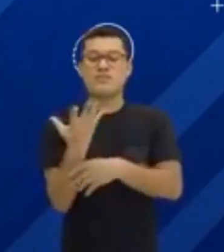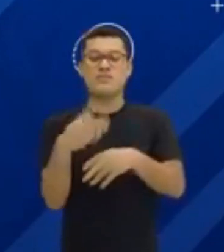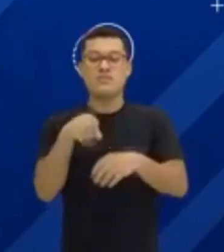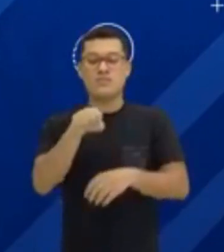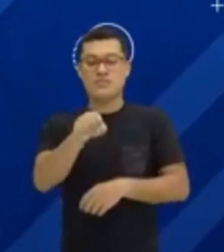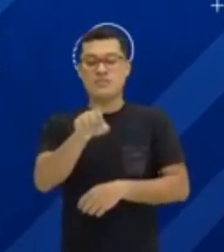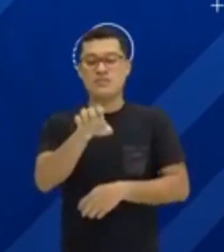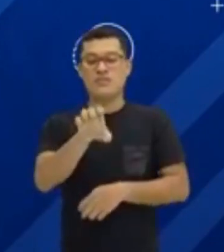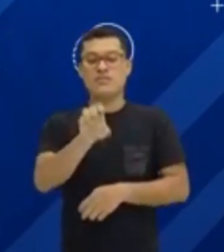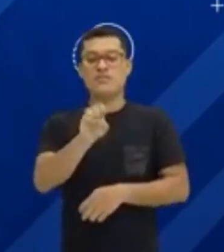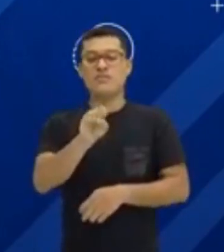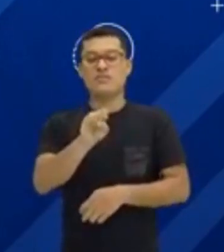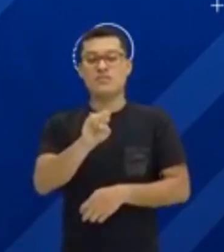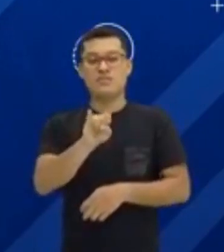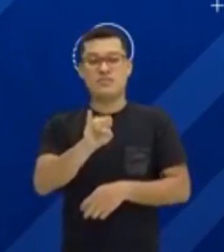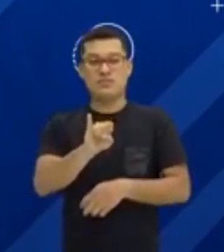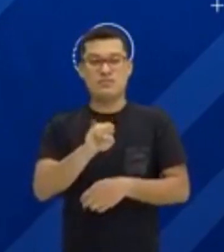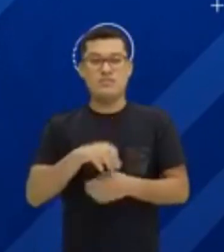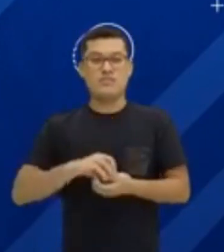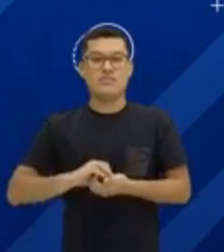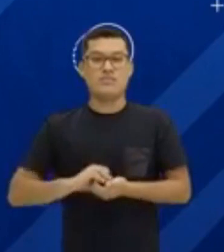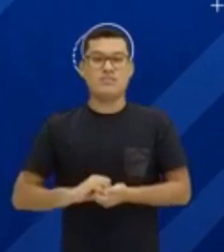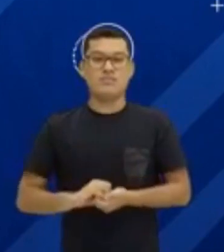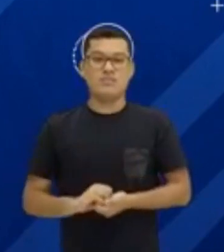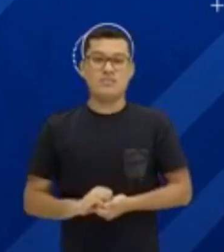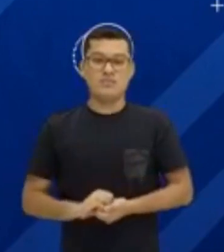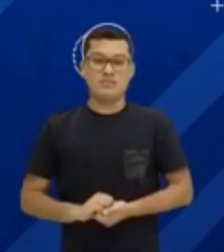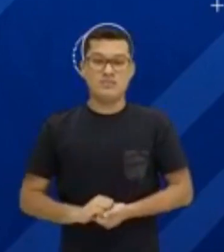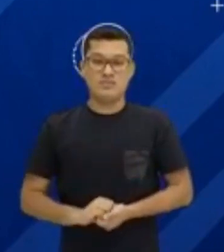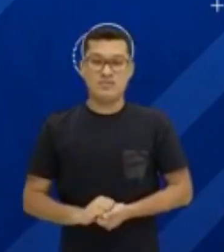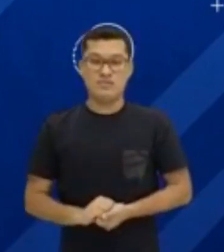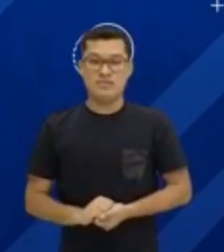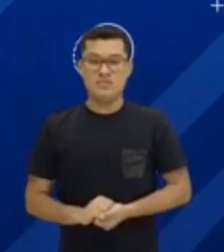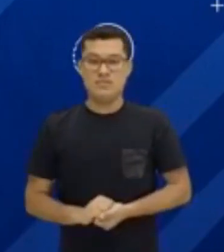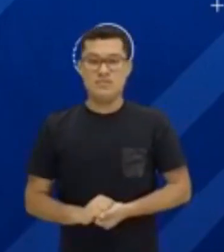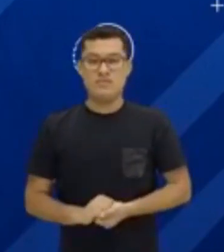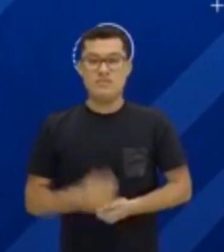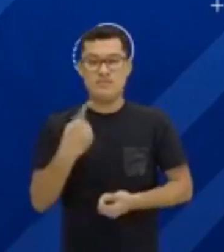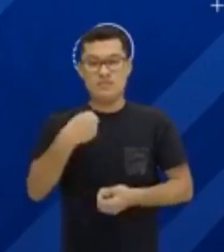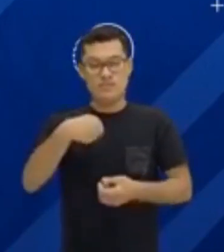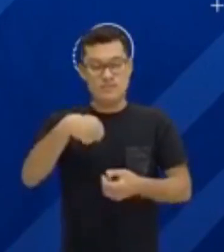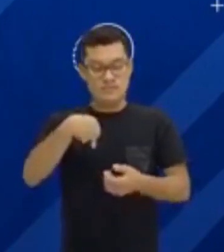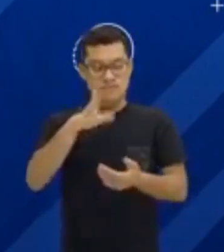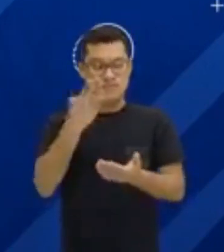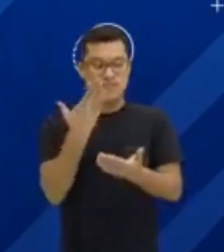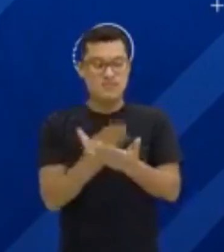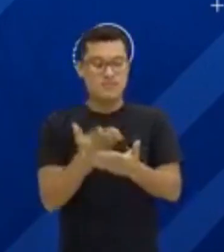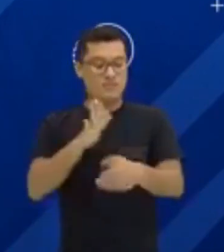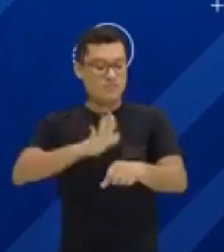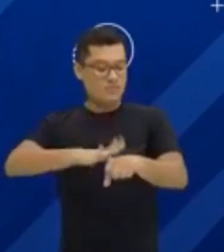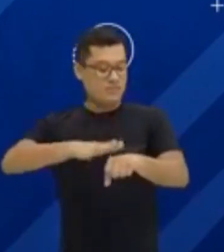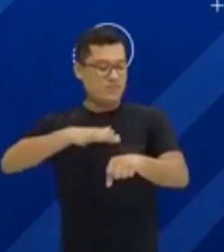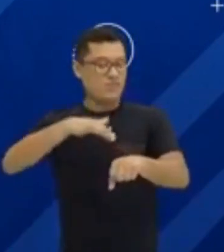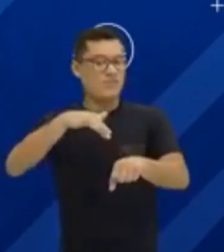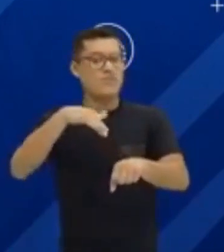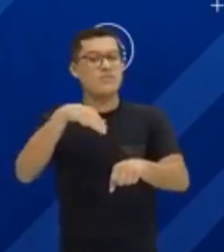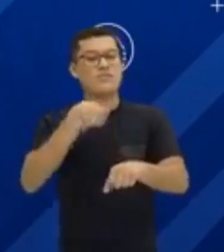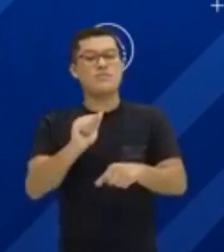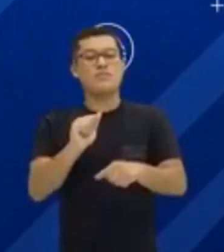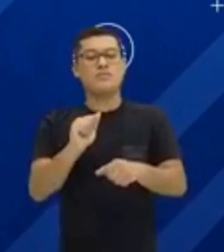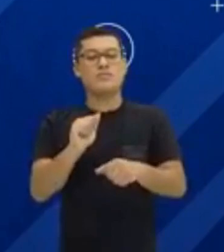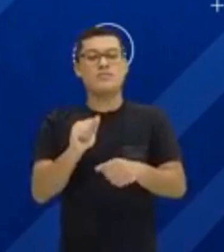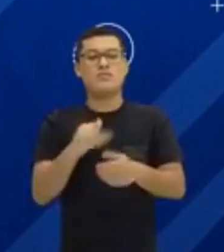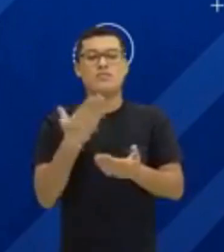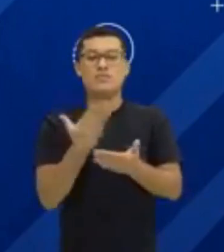de Mídias do Estado, Sistema Educacional Interativo. O SEI leva a educação de qualidade do